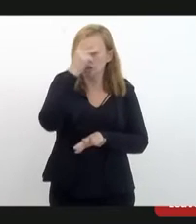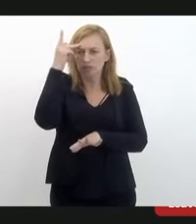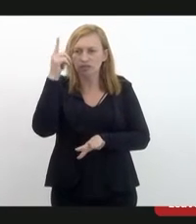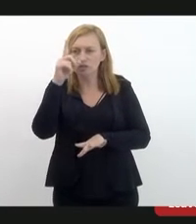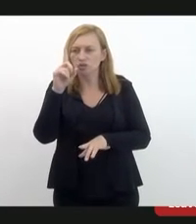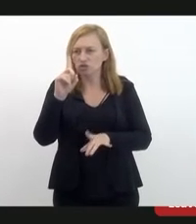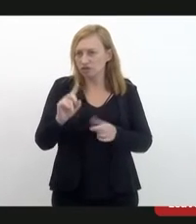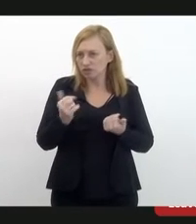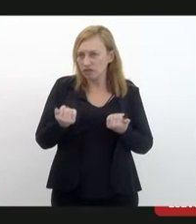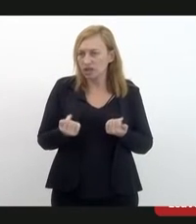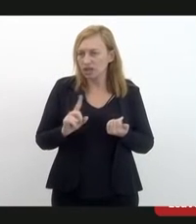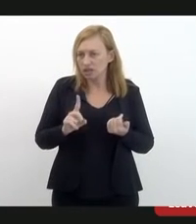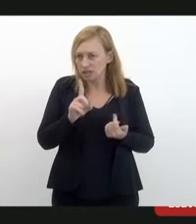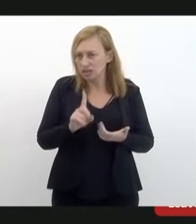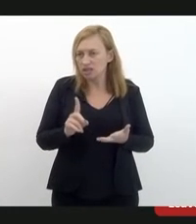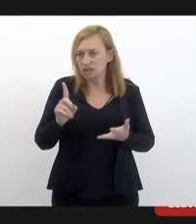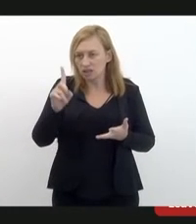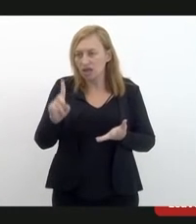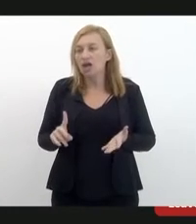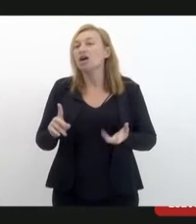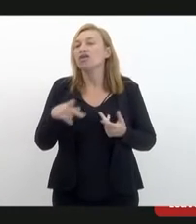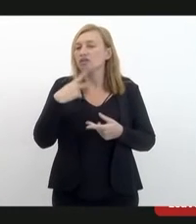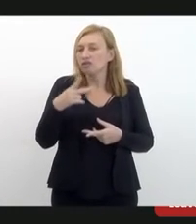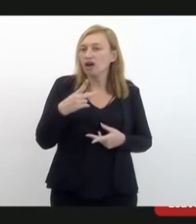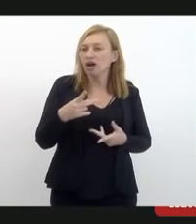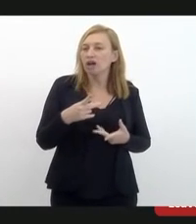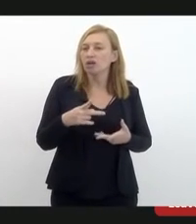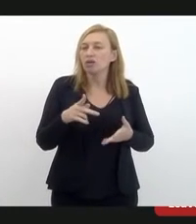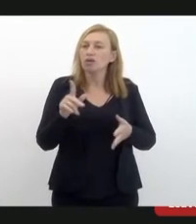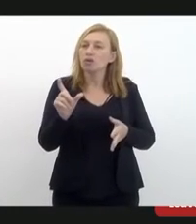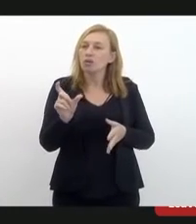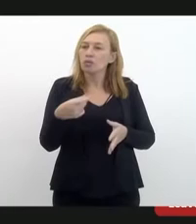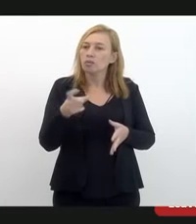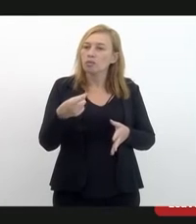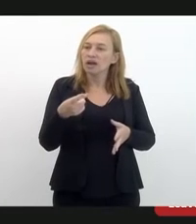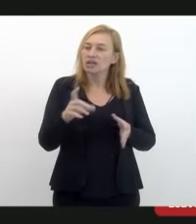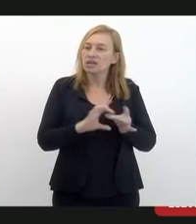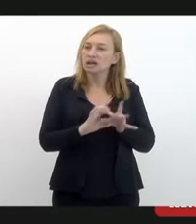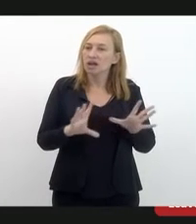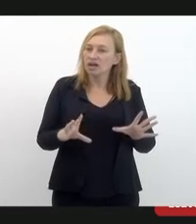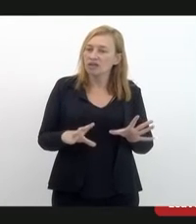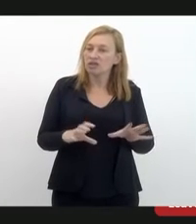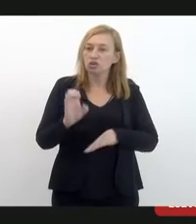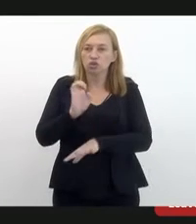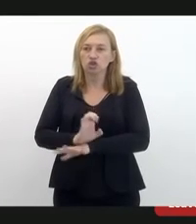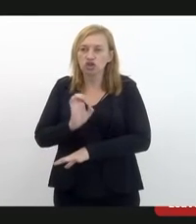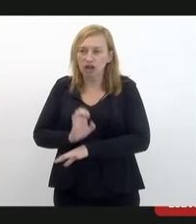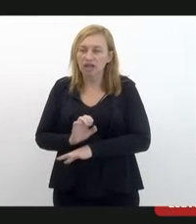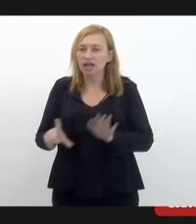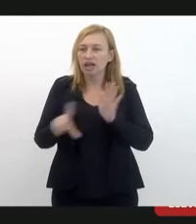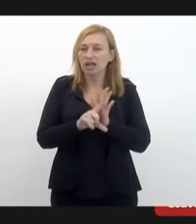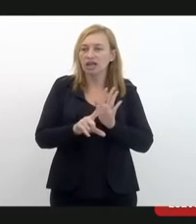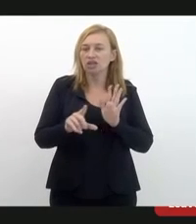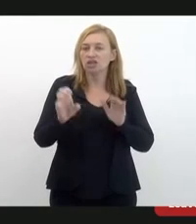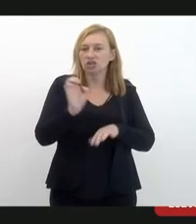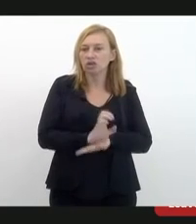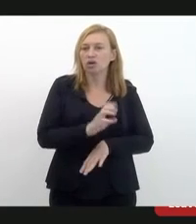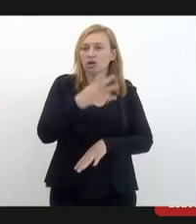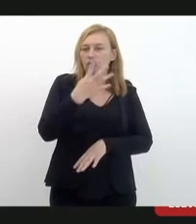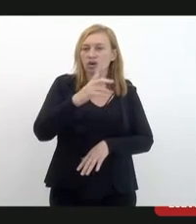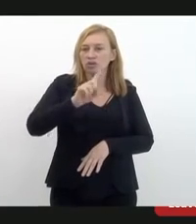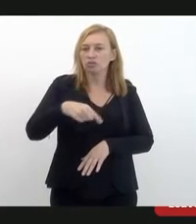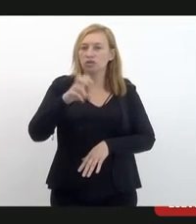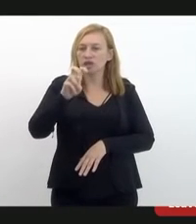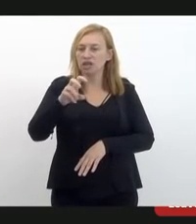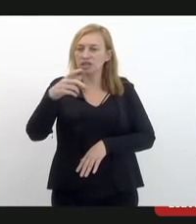deficiência. Cito o Vale Social, que é o passe livre do Estado, o Estado 4.510 de